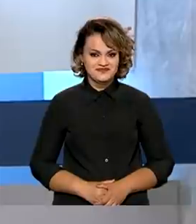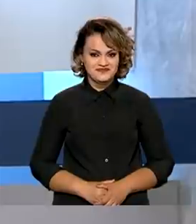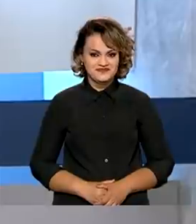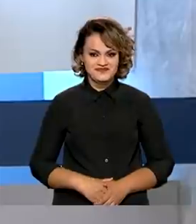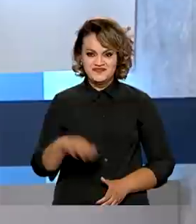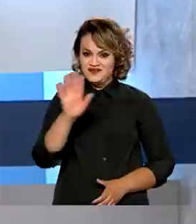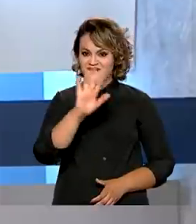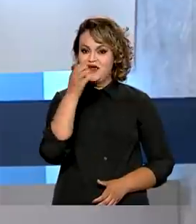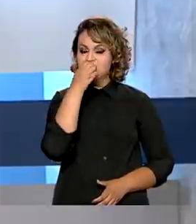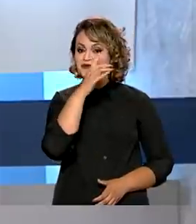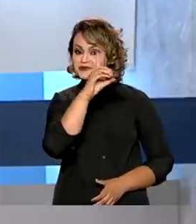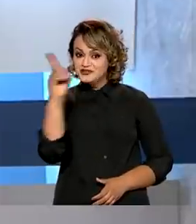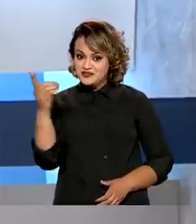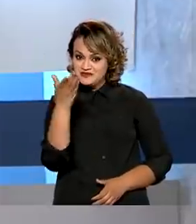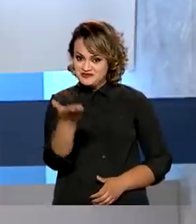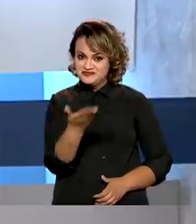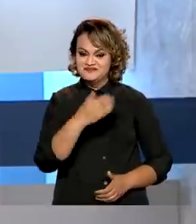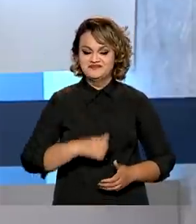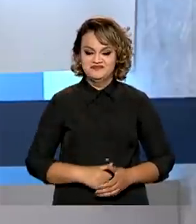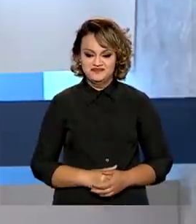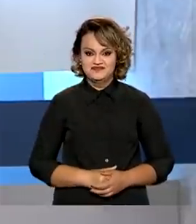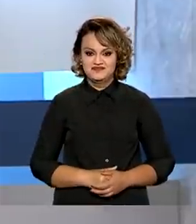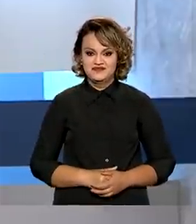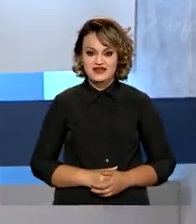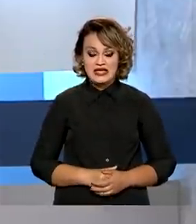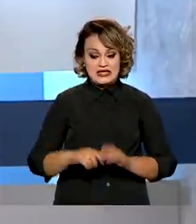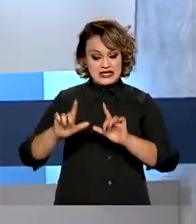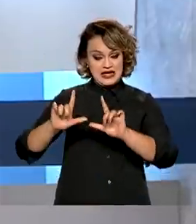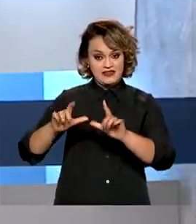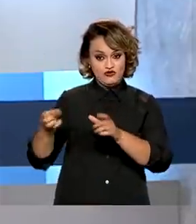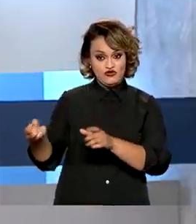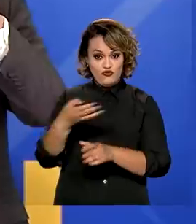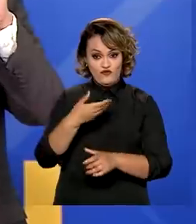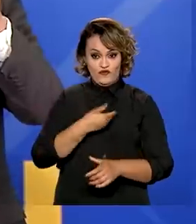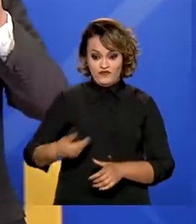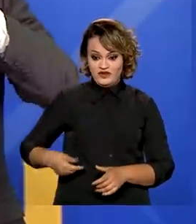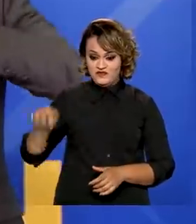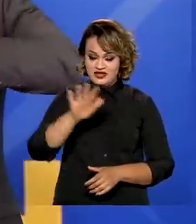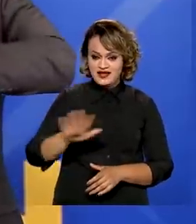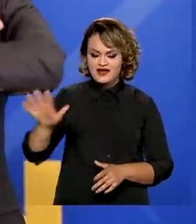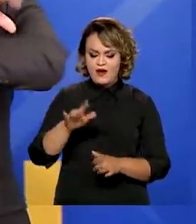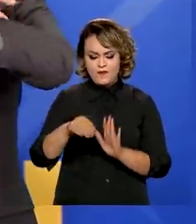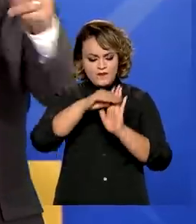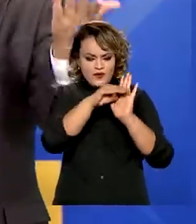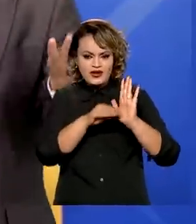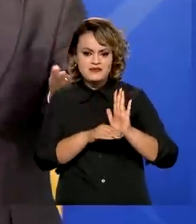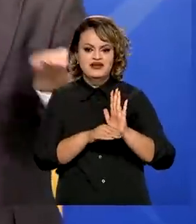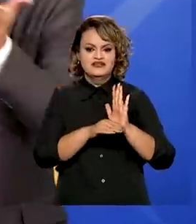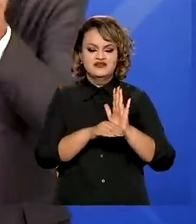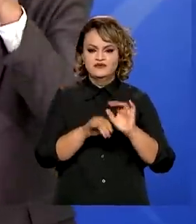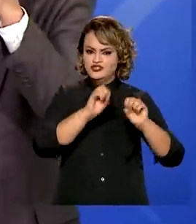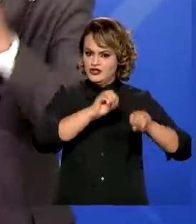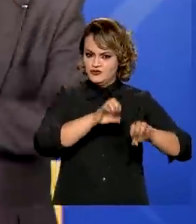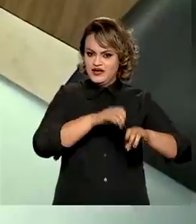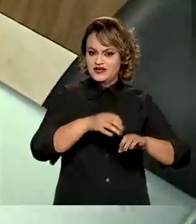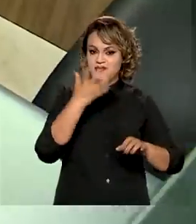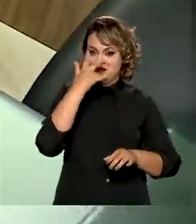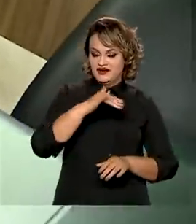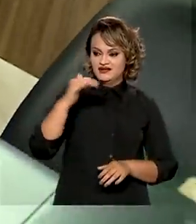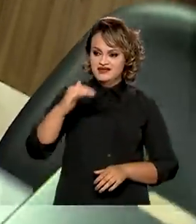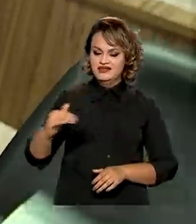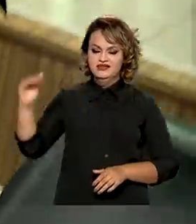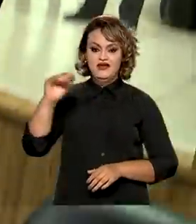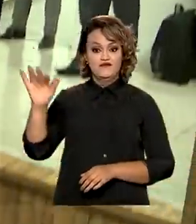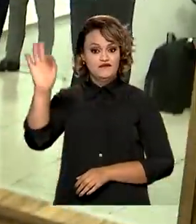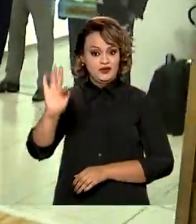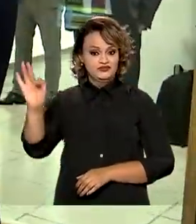Olá, bom dia para você. Novo canal do Governo Federal leva a programação desde a educação infantil até o